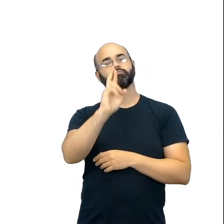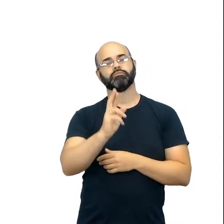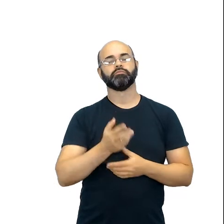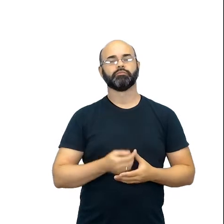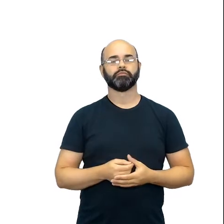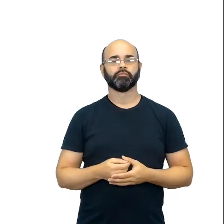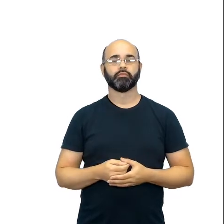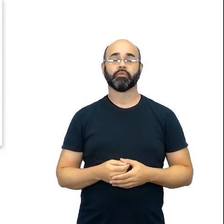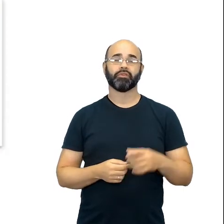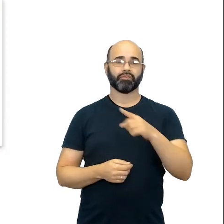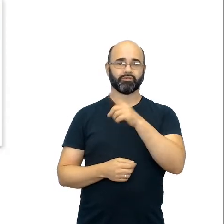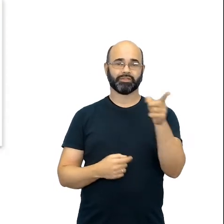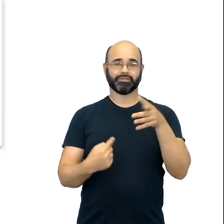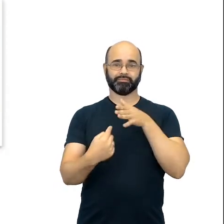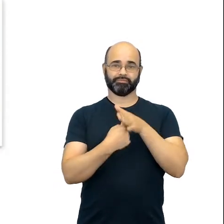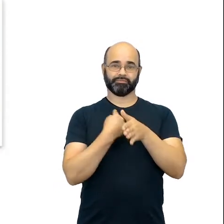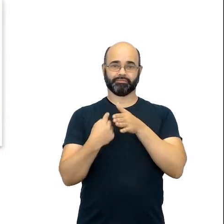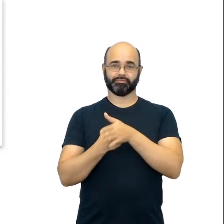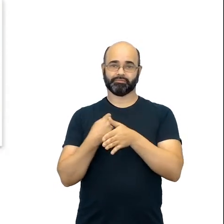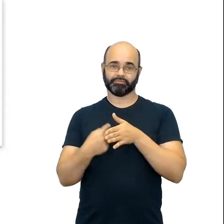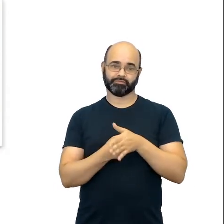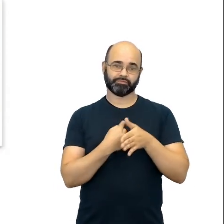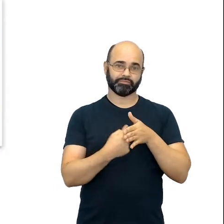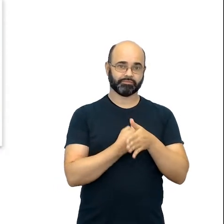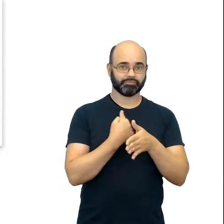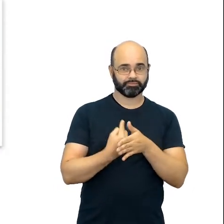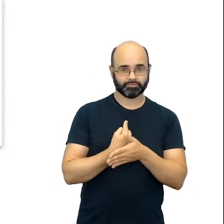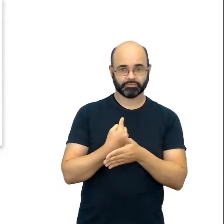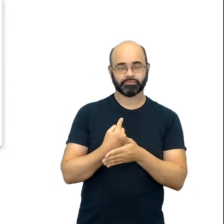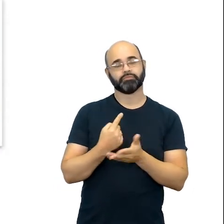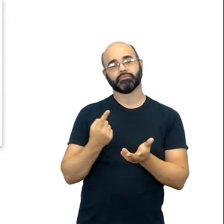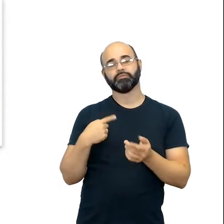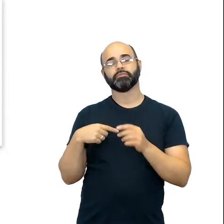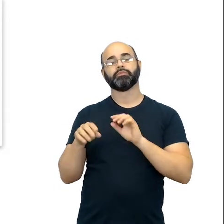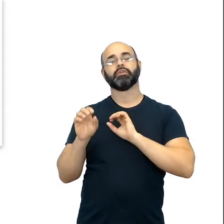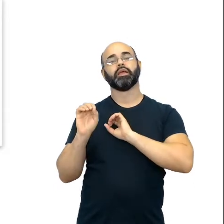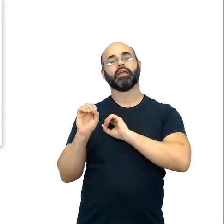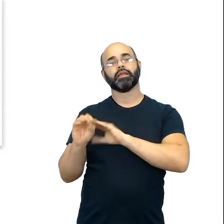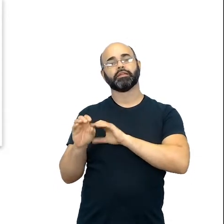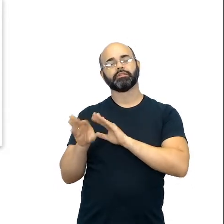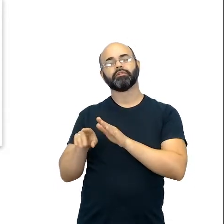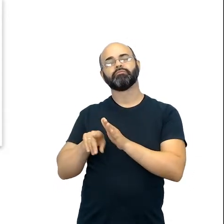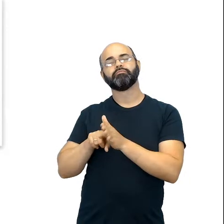vocês deram, a gente tem, então, o nosso ensino por investigação.